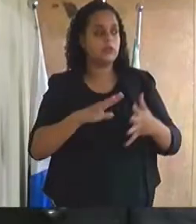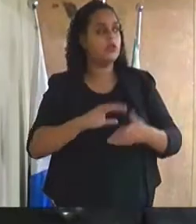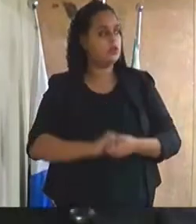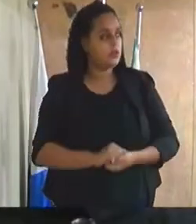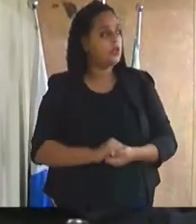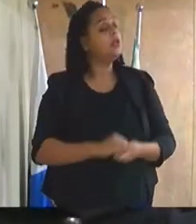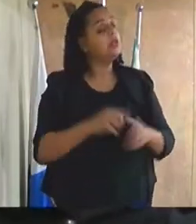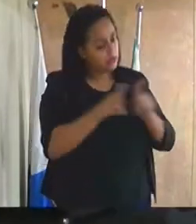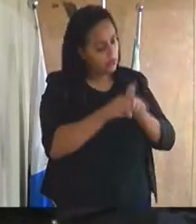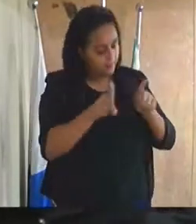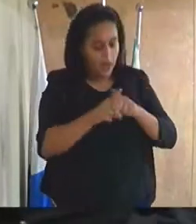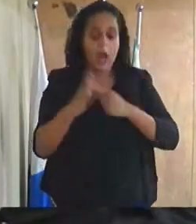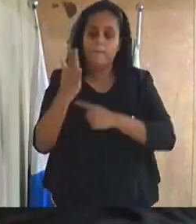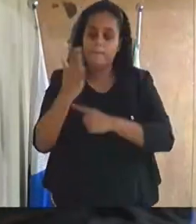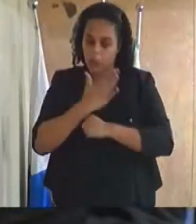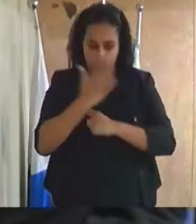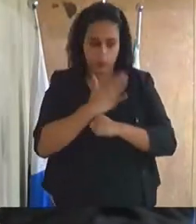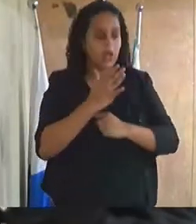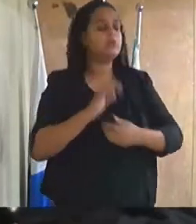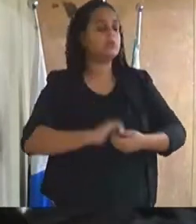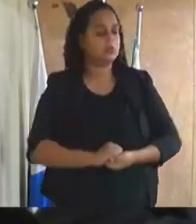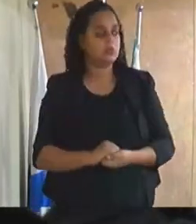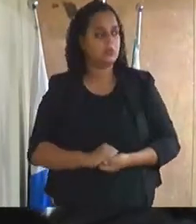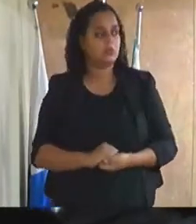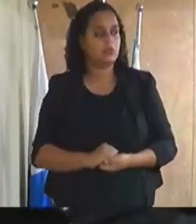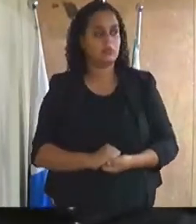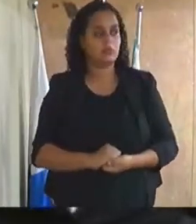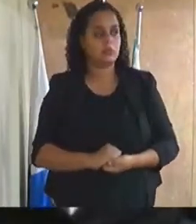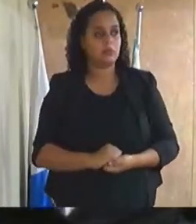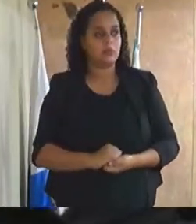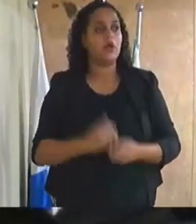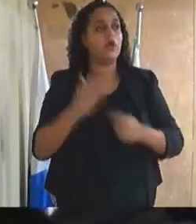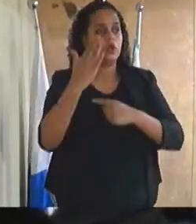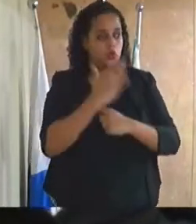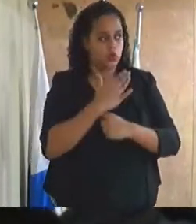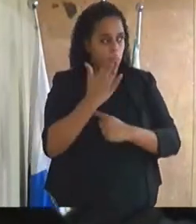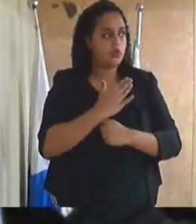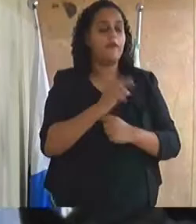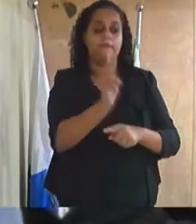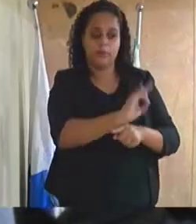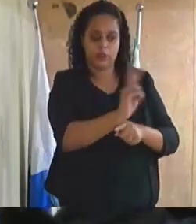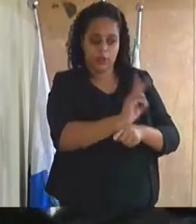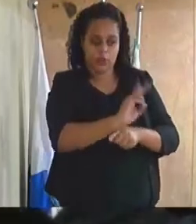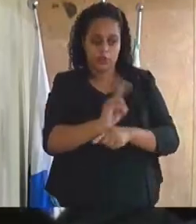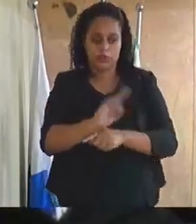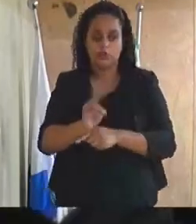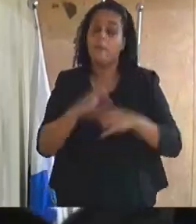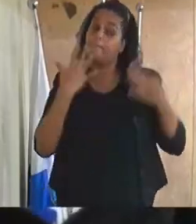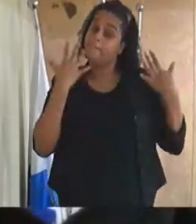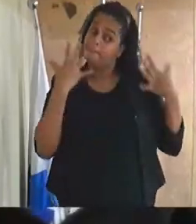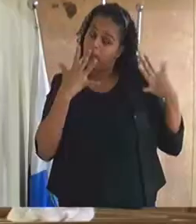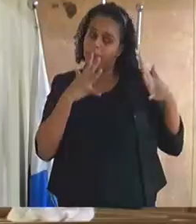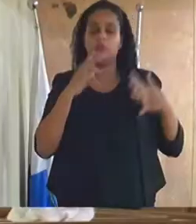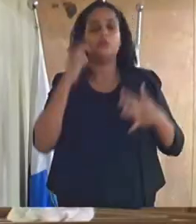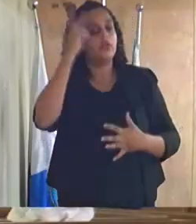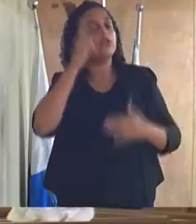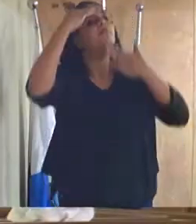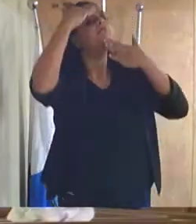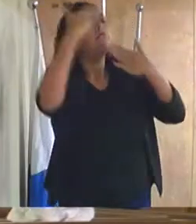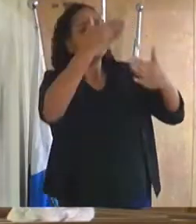me ajudaram até na na ajuda lá de fiscalização parabéns obrigado